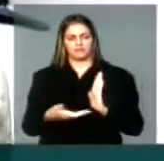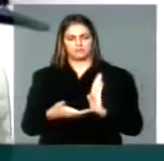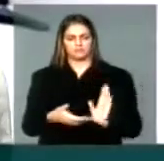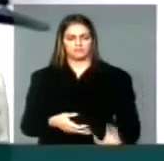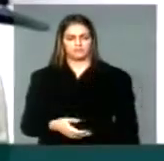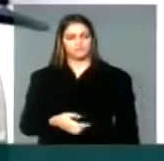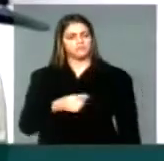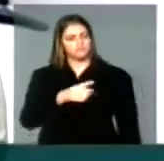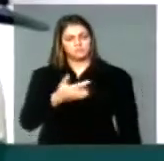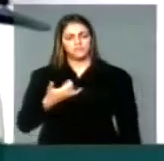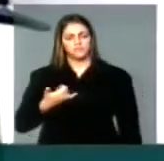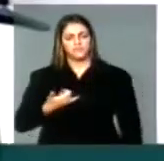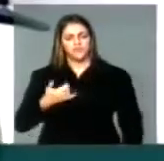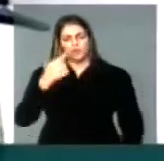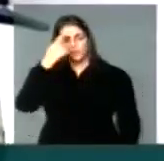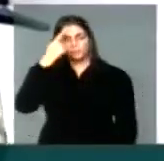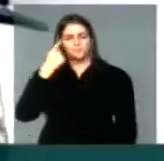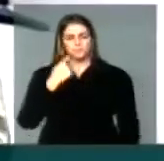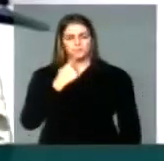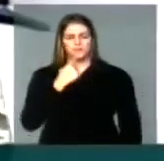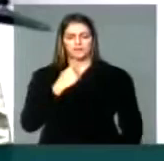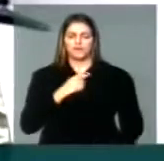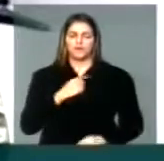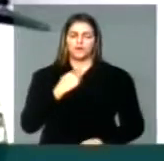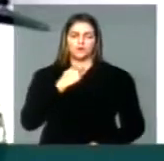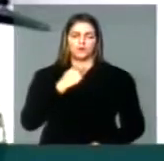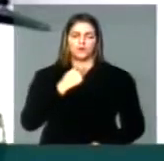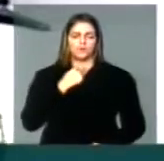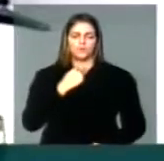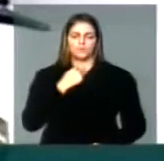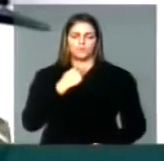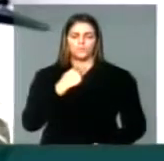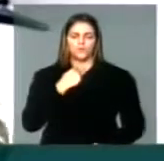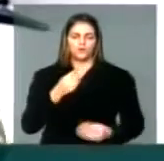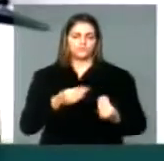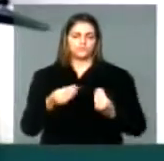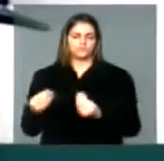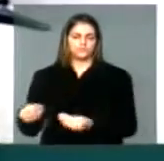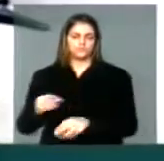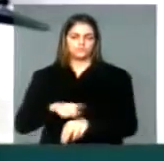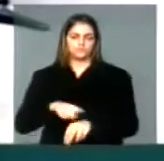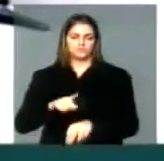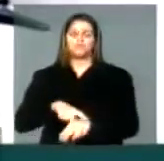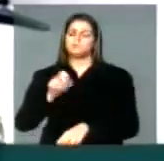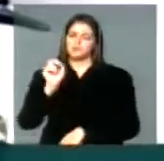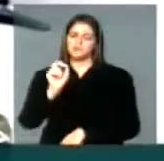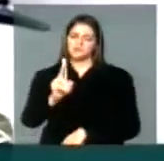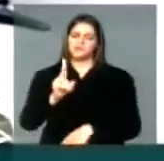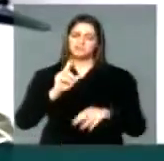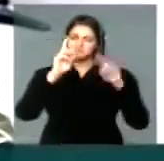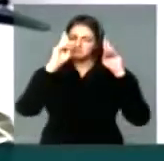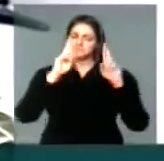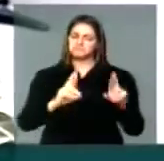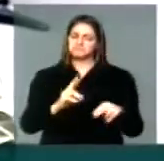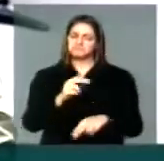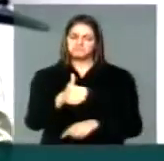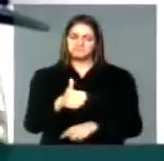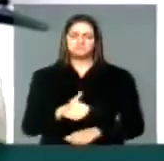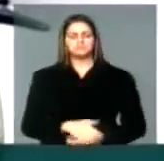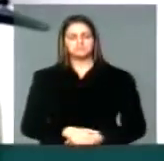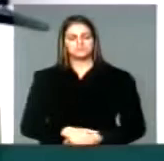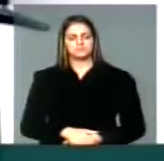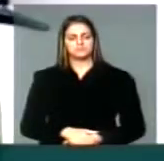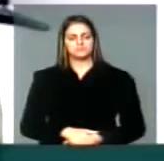que já tinha passado a meia hora e eu não poderia dar o meu como lido. Respeitei vossa excelência nesse contexto.